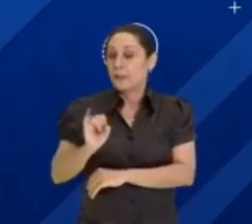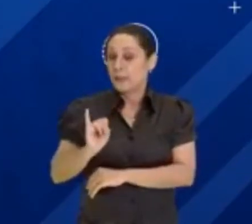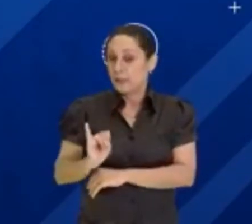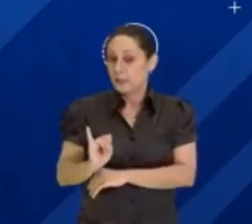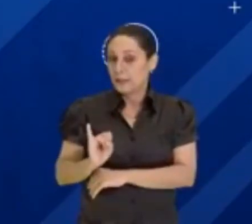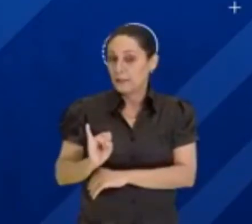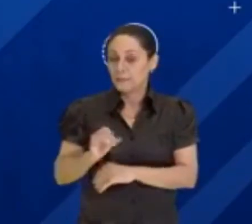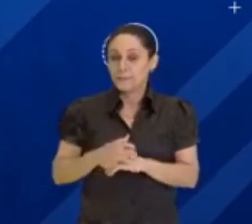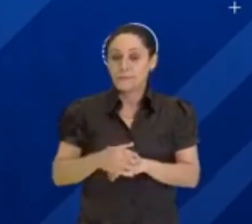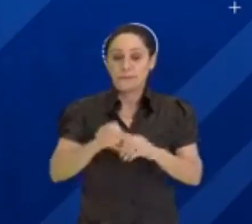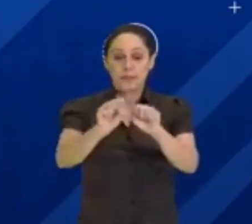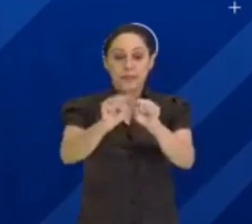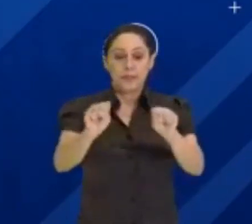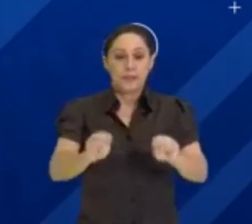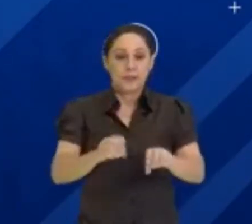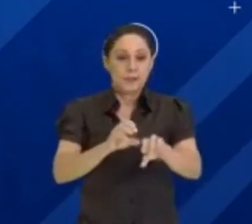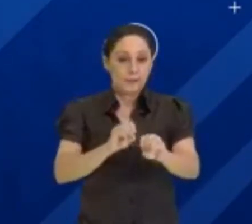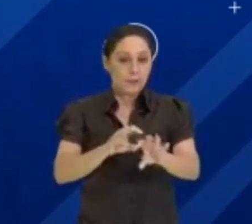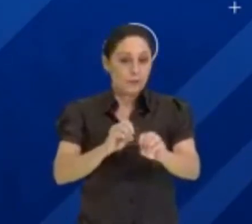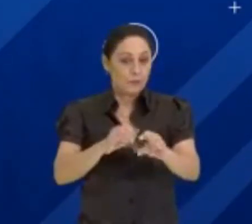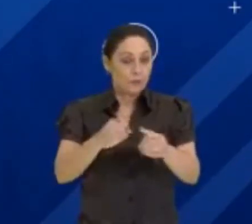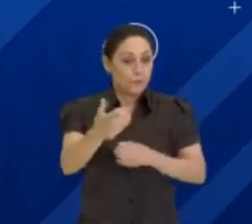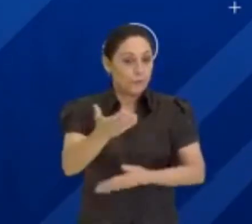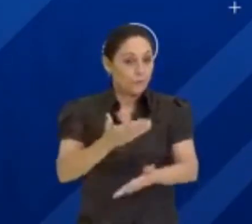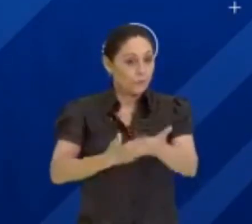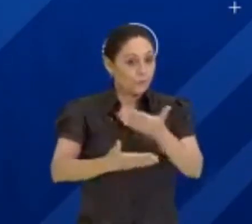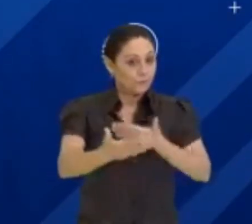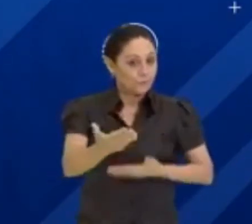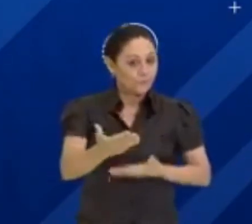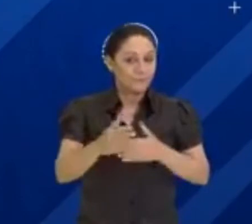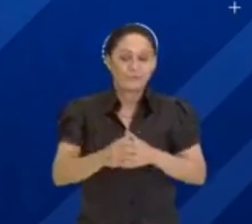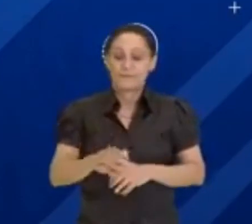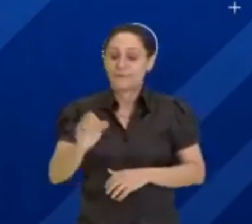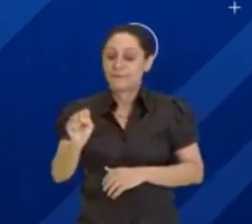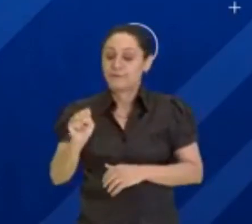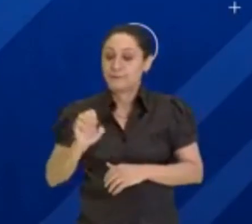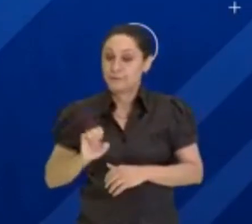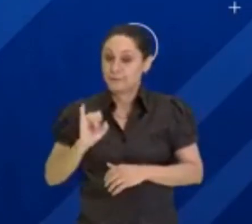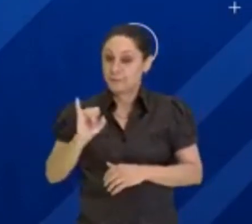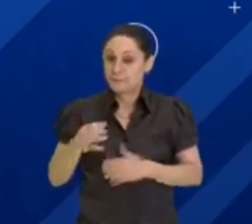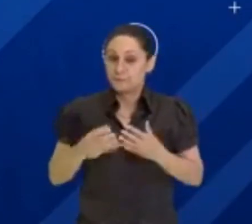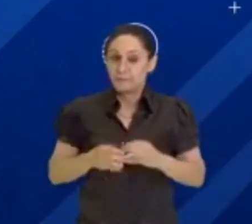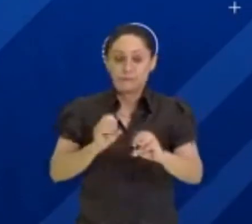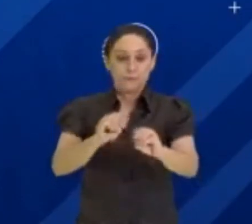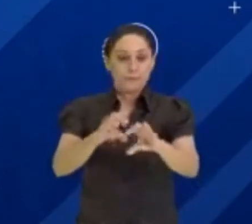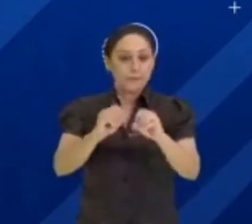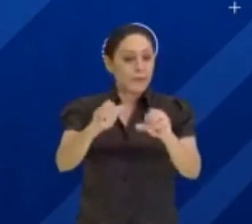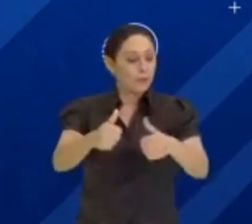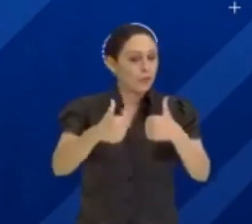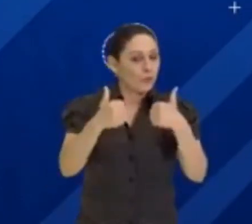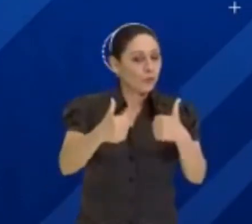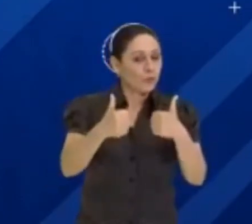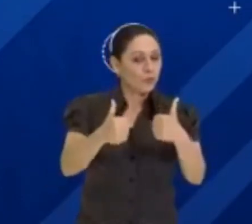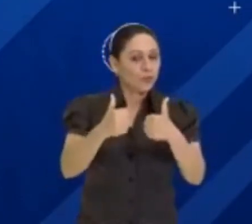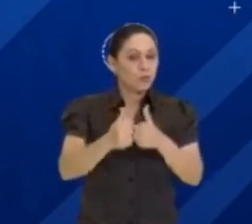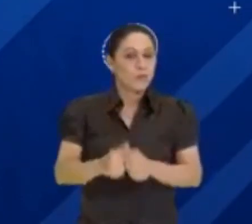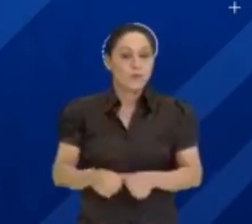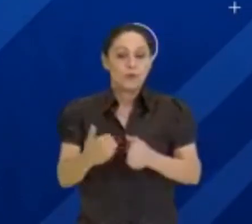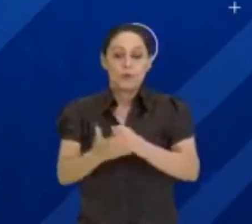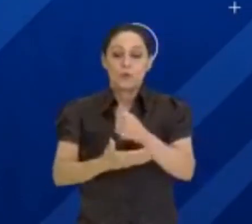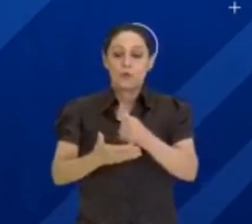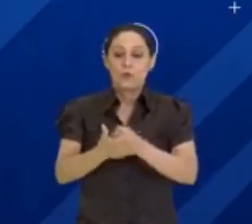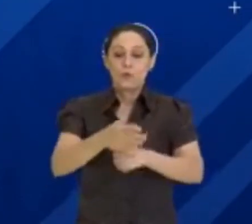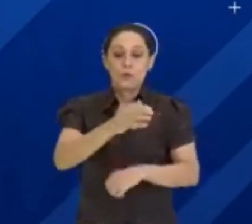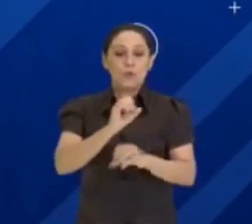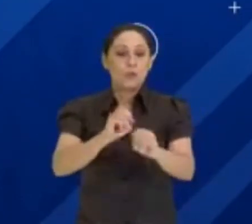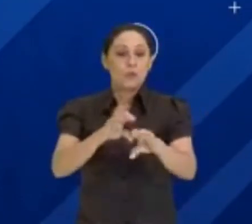Estado, Sistema Educacional Interativo. O SEI leva a educação de qualidade do ensino regular, mediado